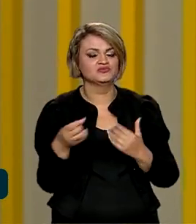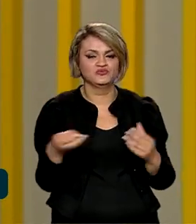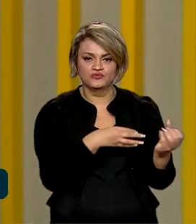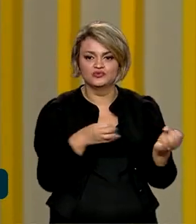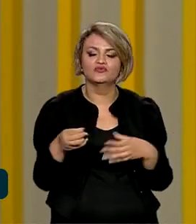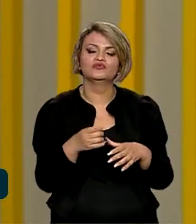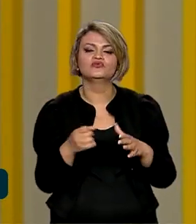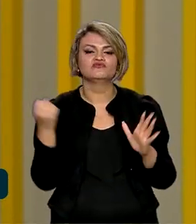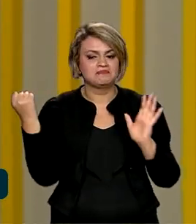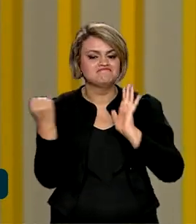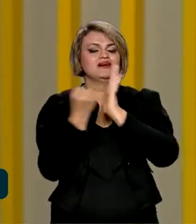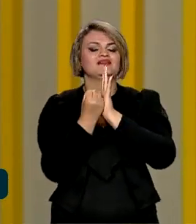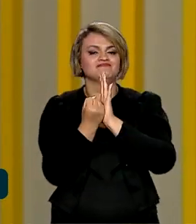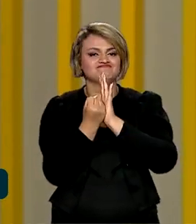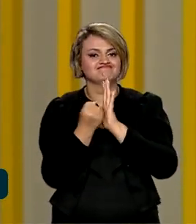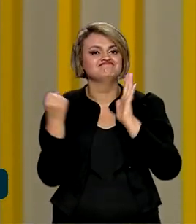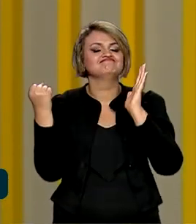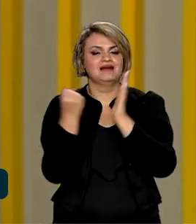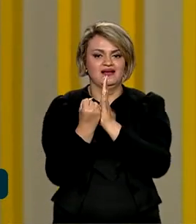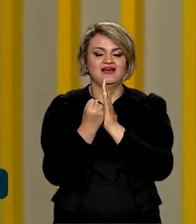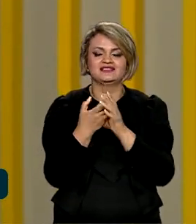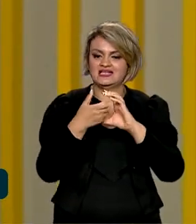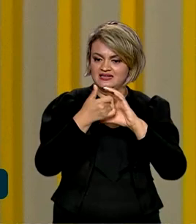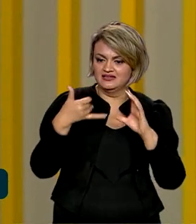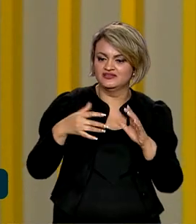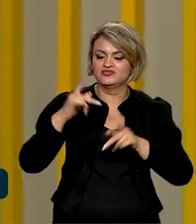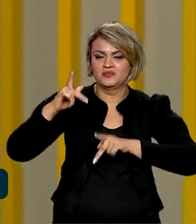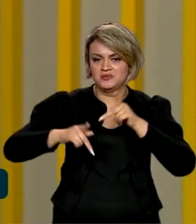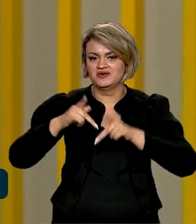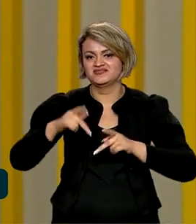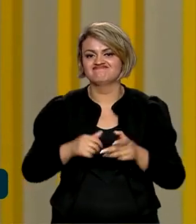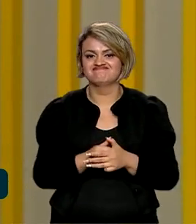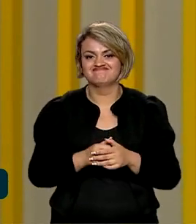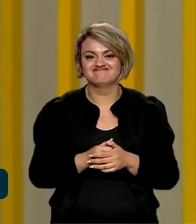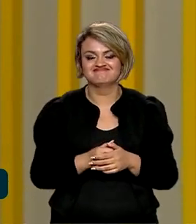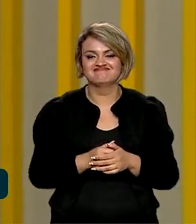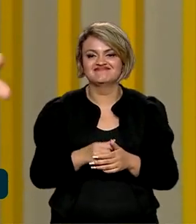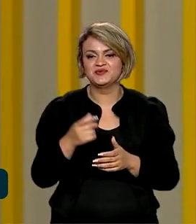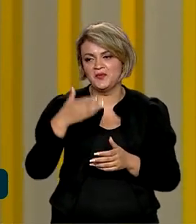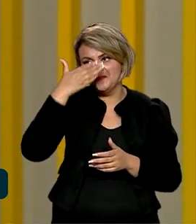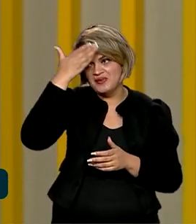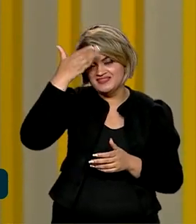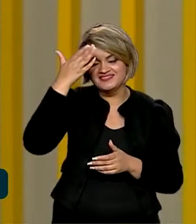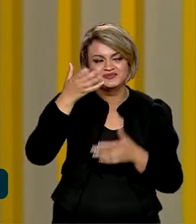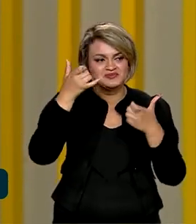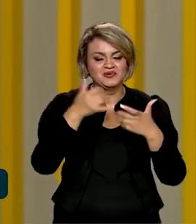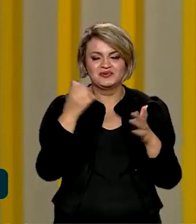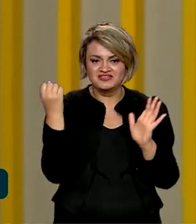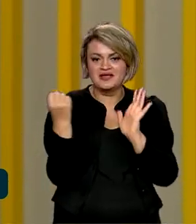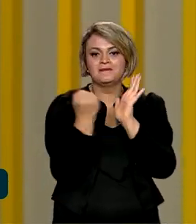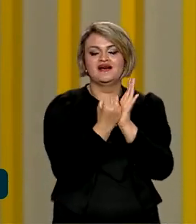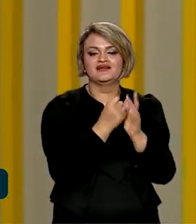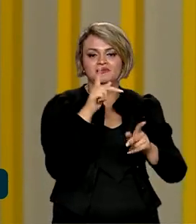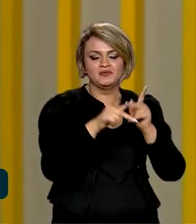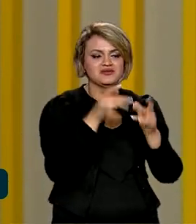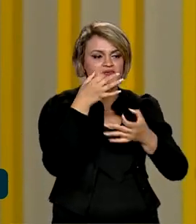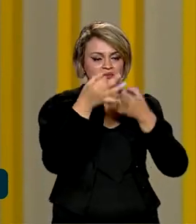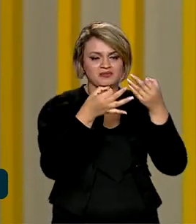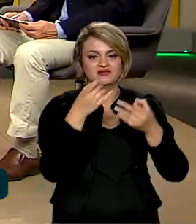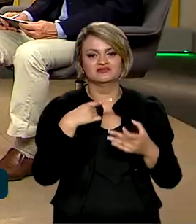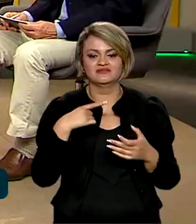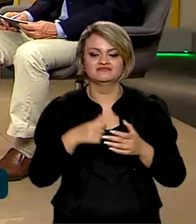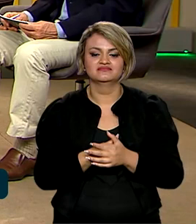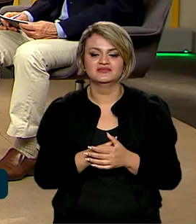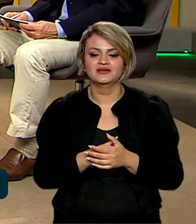marcar muito fortemente esse DNA do povo, como diz o ministro Márcio Macedo, nas políticas públicas do governo federal. Tem